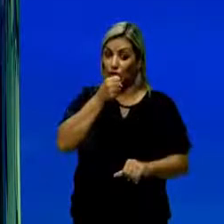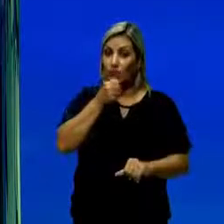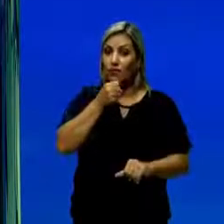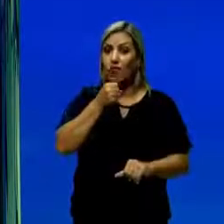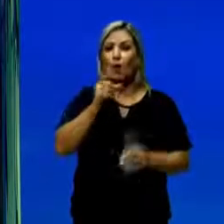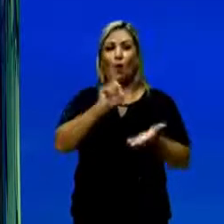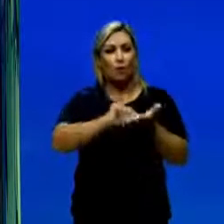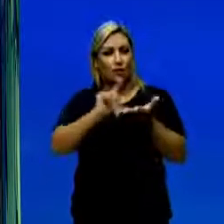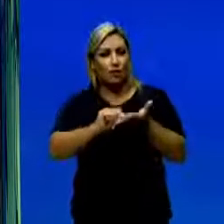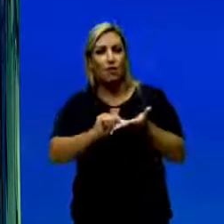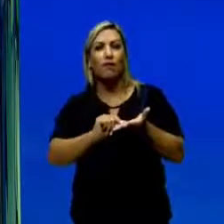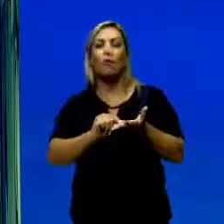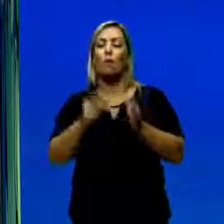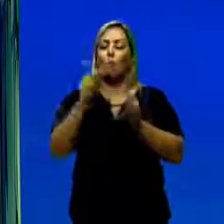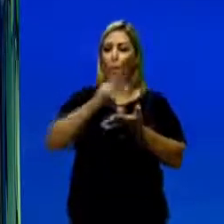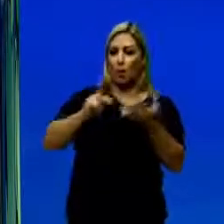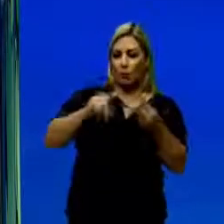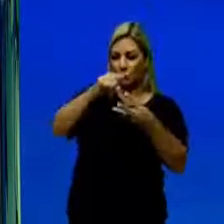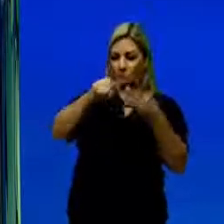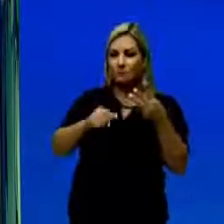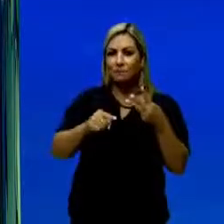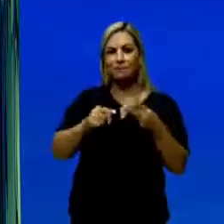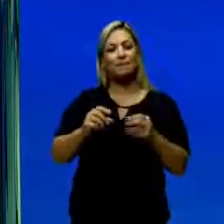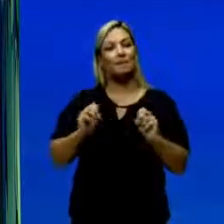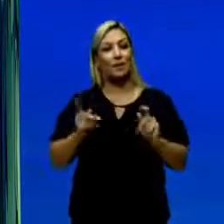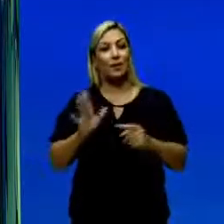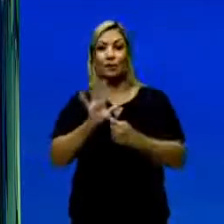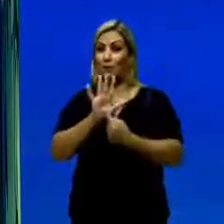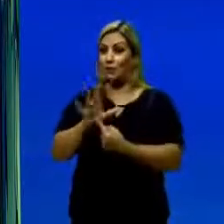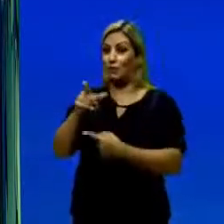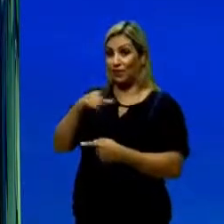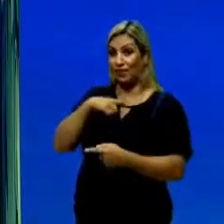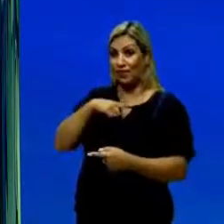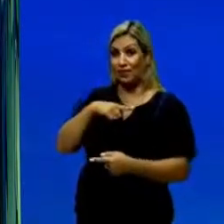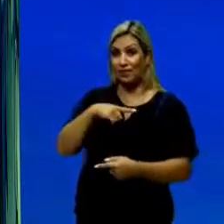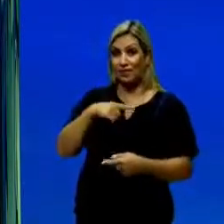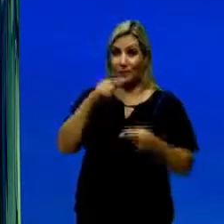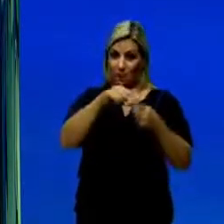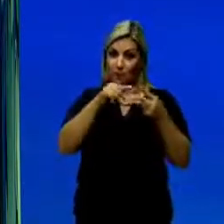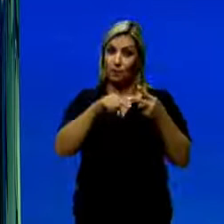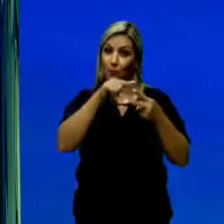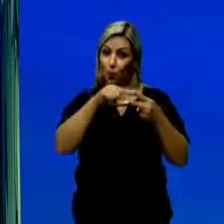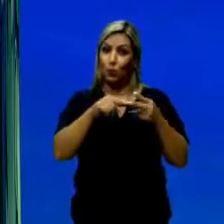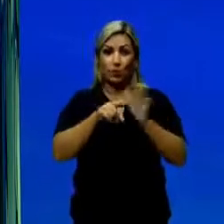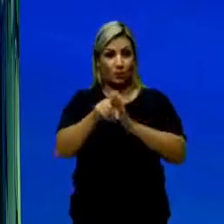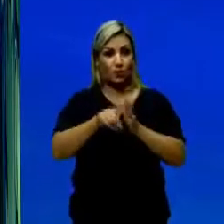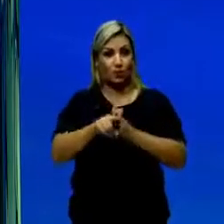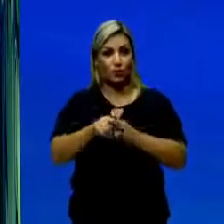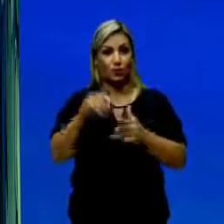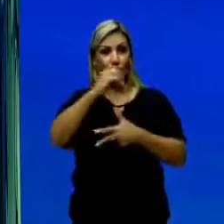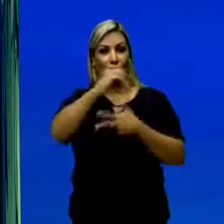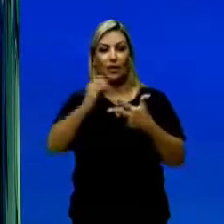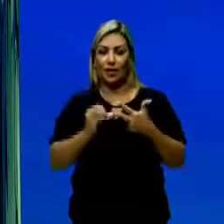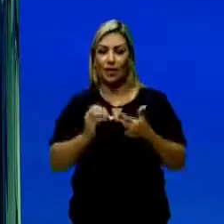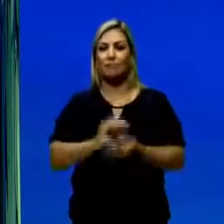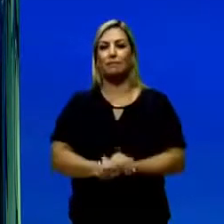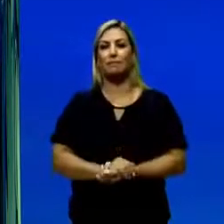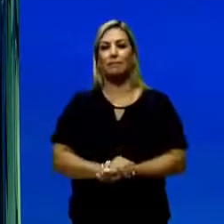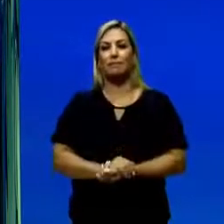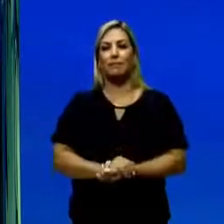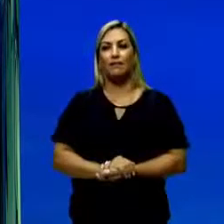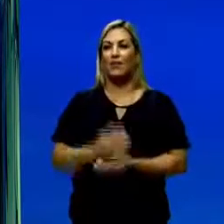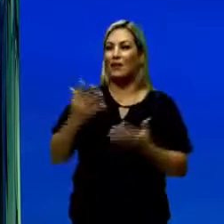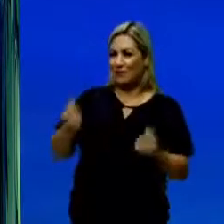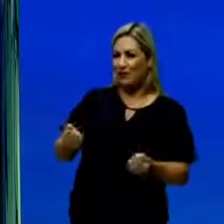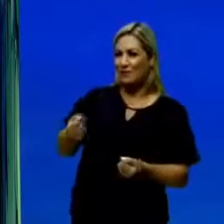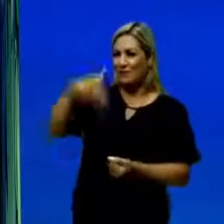artigo de opinião e um poema. Trouxemos aqui para vocês duas questões do Enem. Então, Naima,